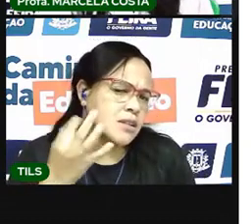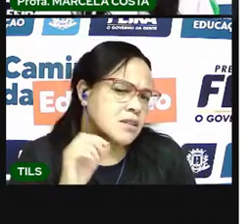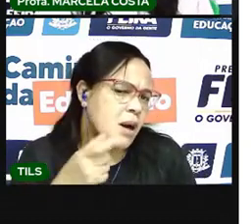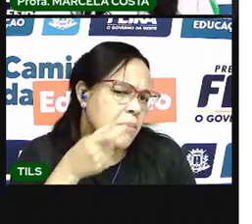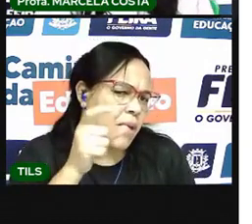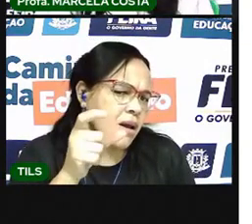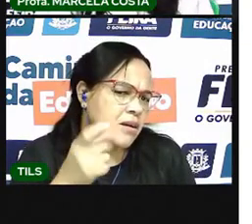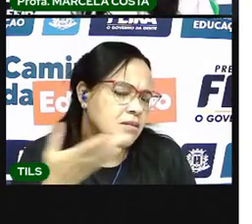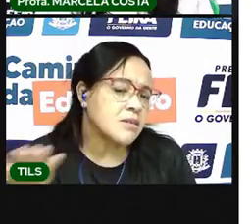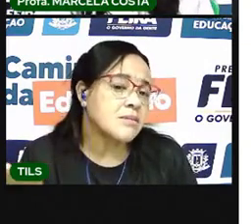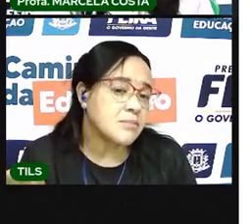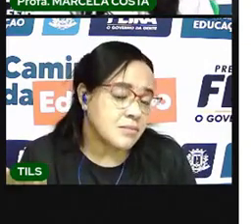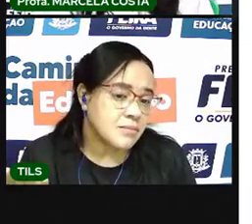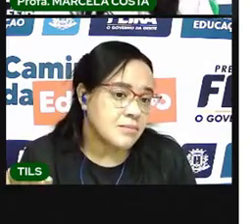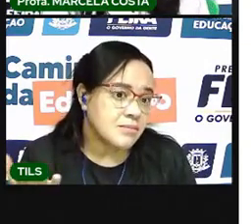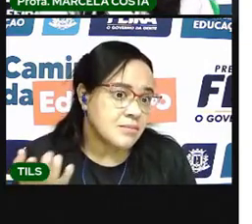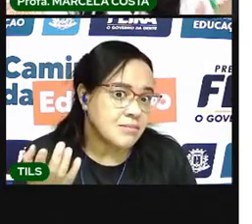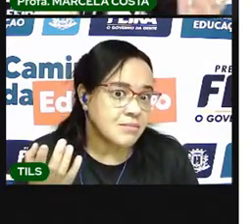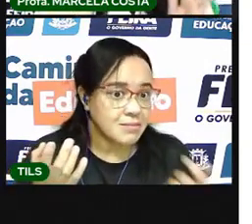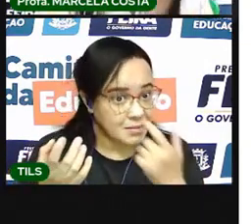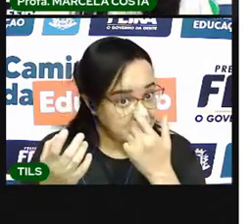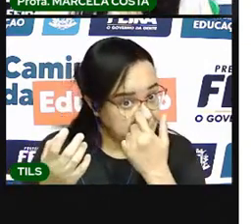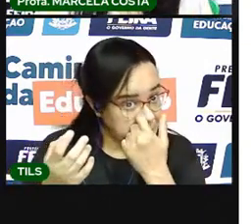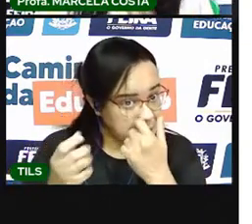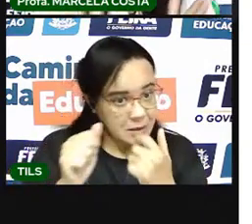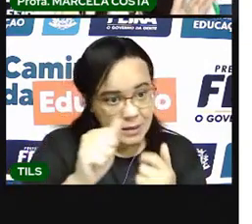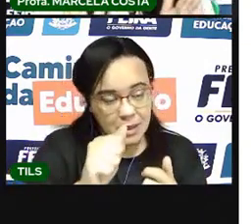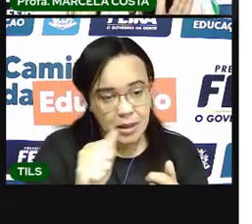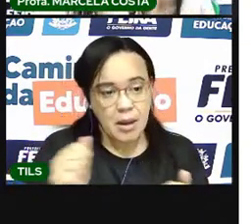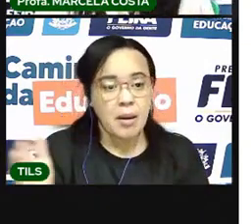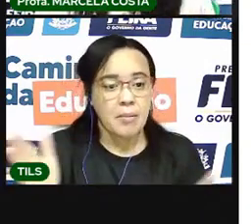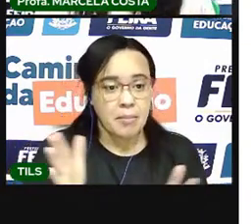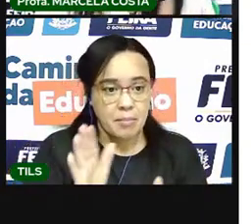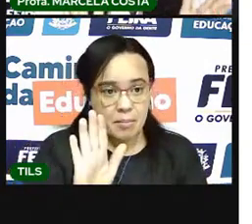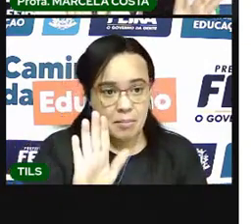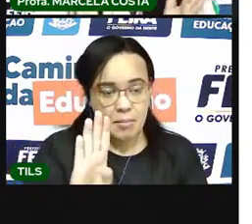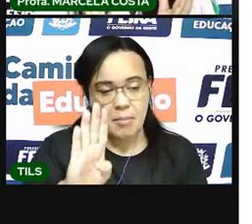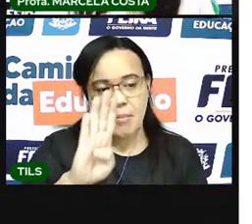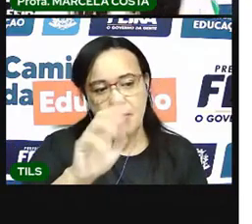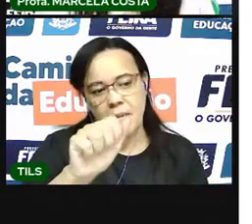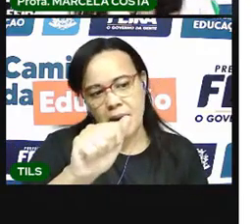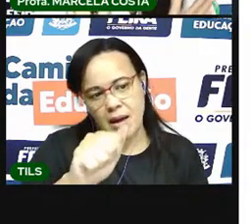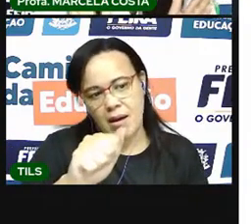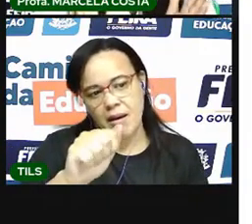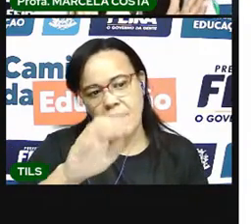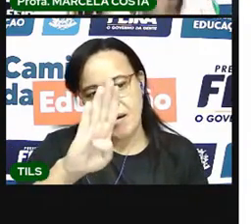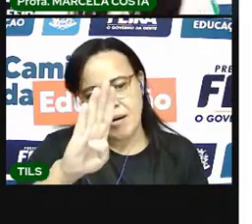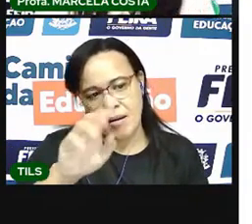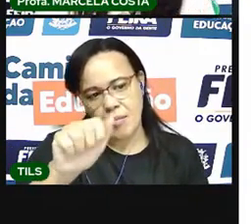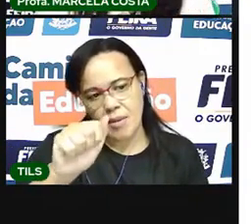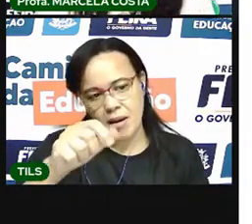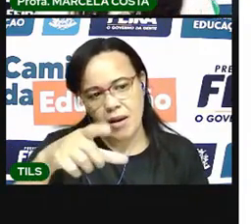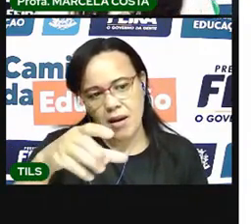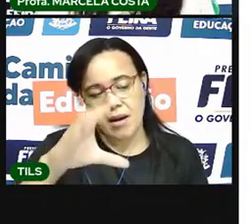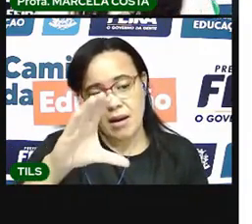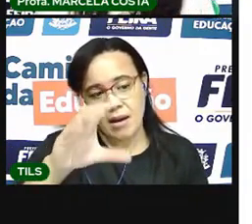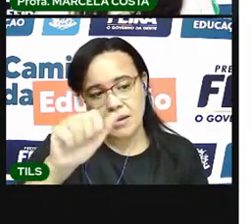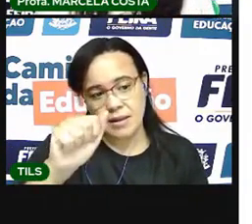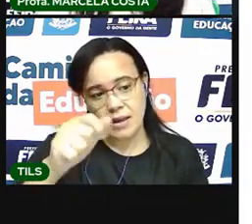abacaxi? Ó, a-ba-ca-xi.